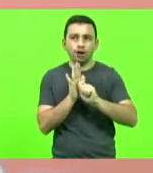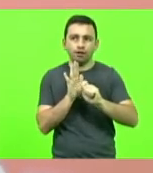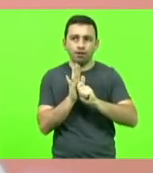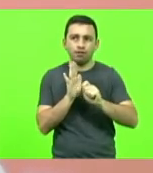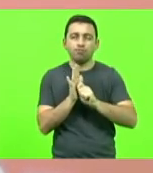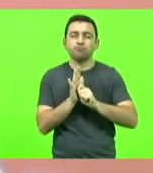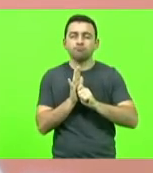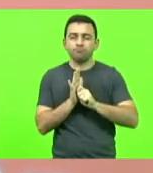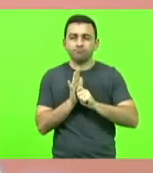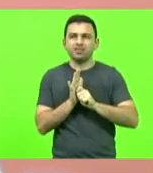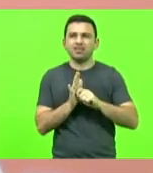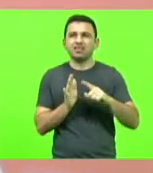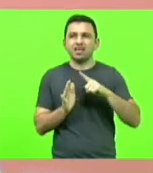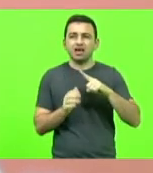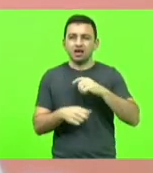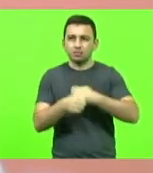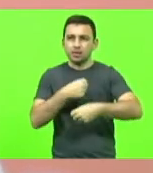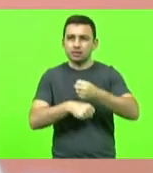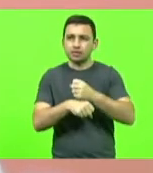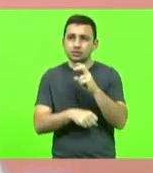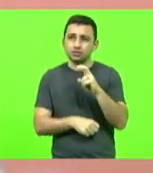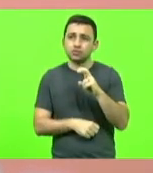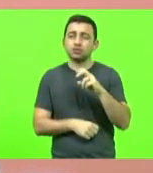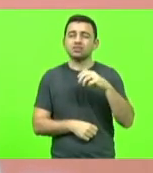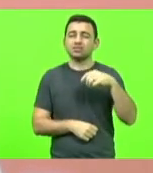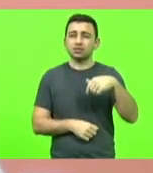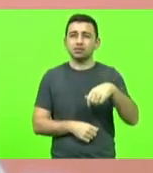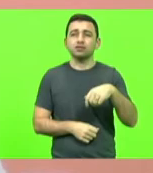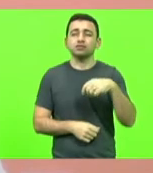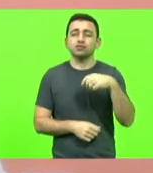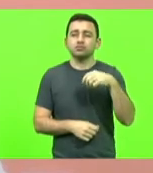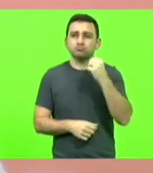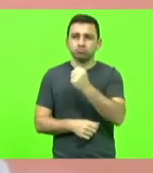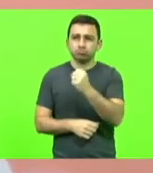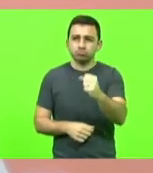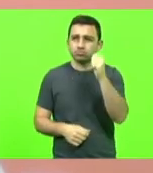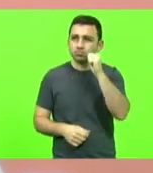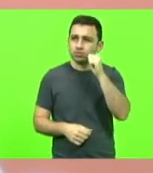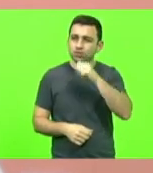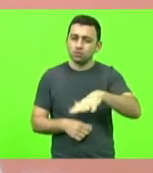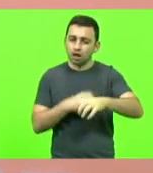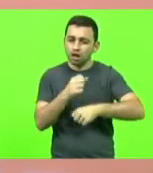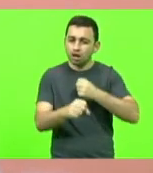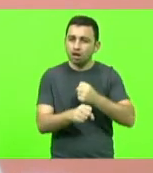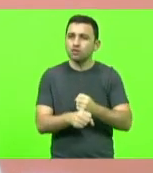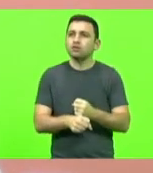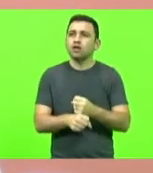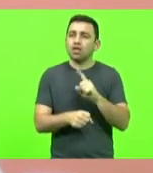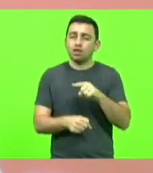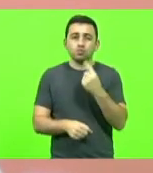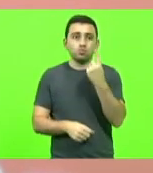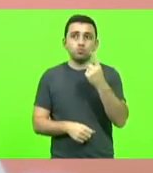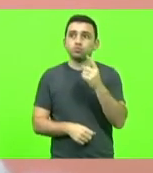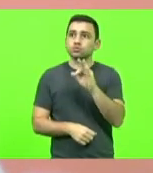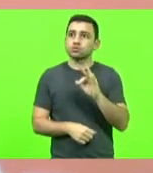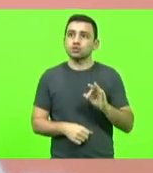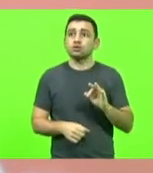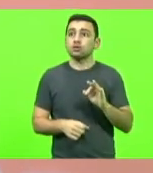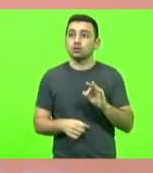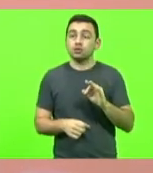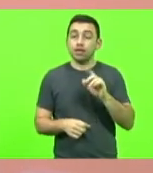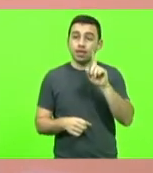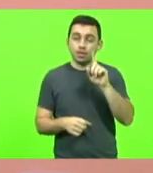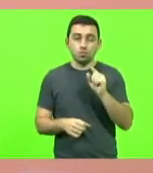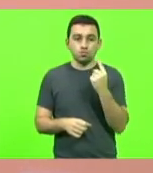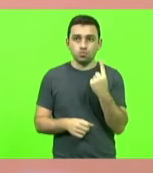feminicídios registrados por ano em Santa Catarina quase um por semana temos